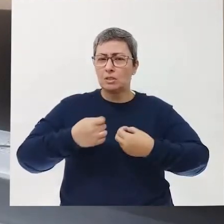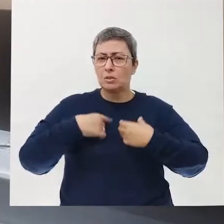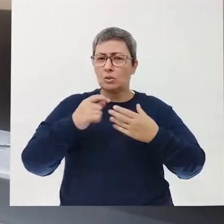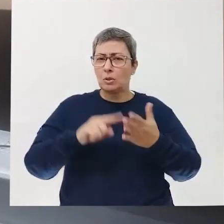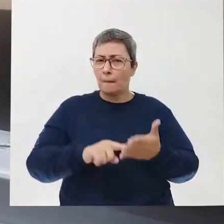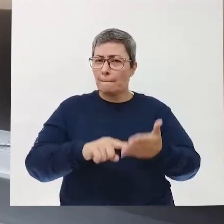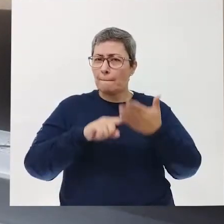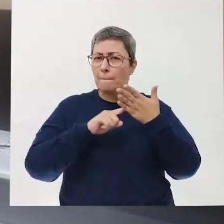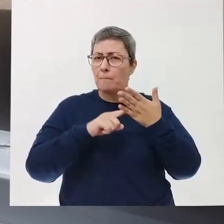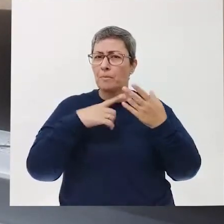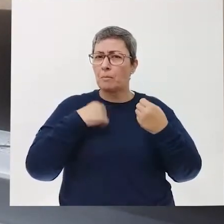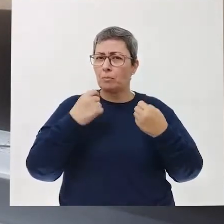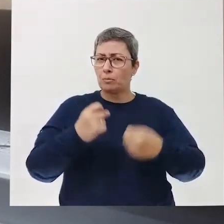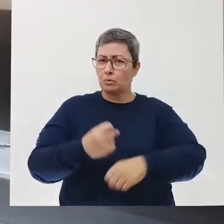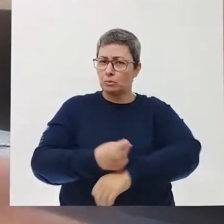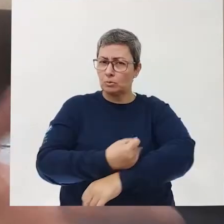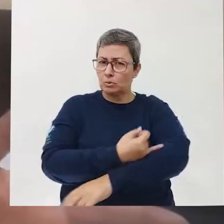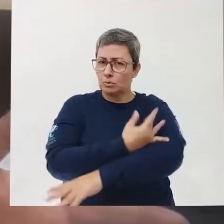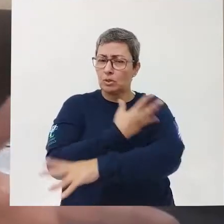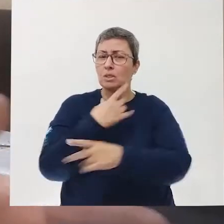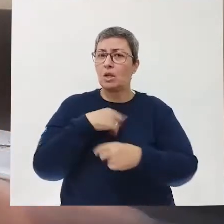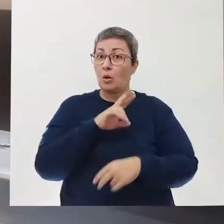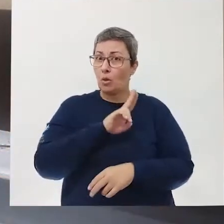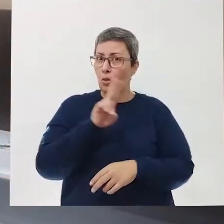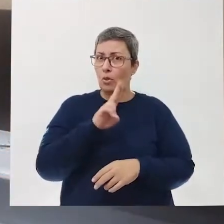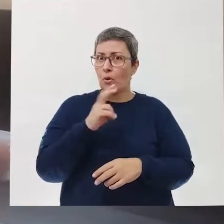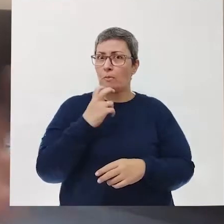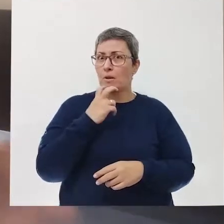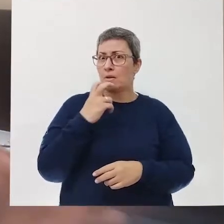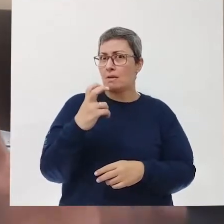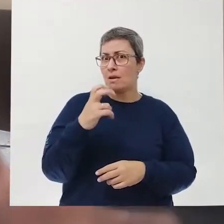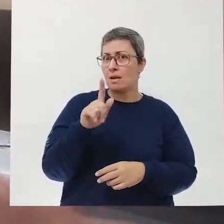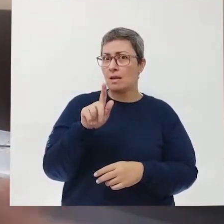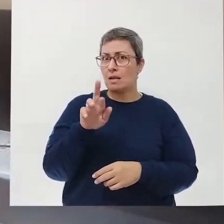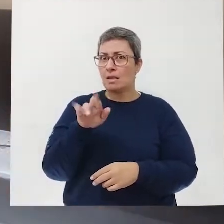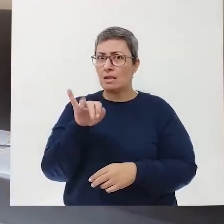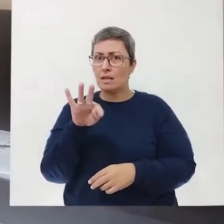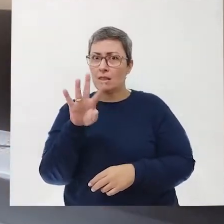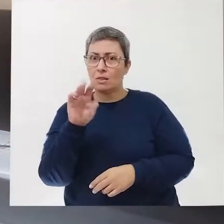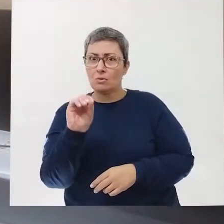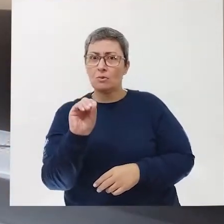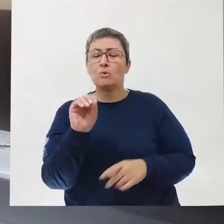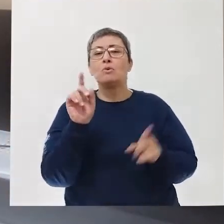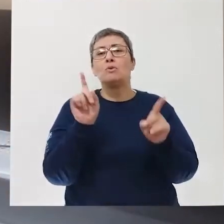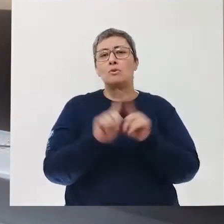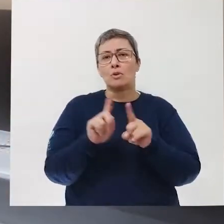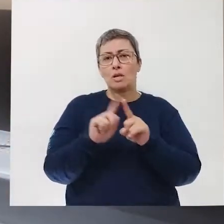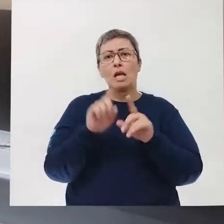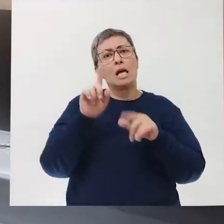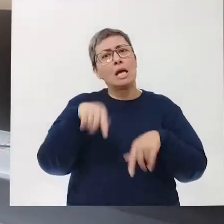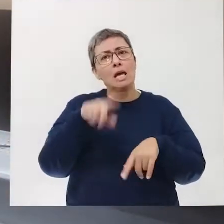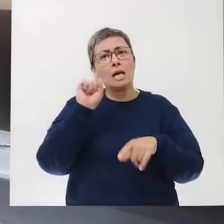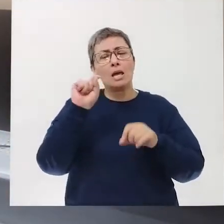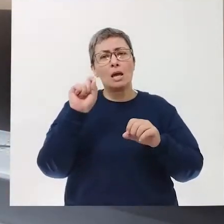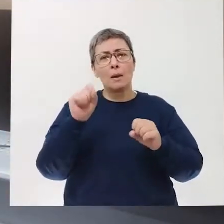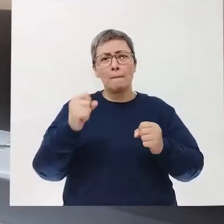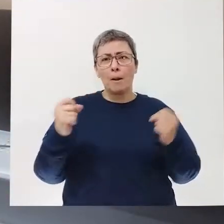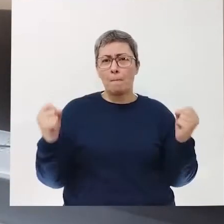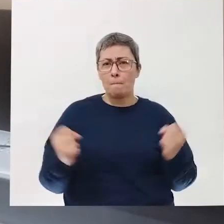traz muito da emoção, até o nome, né? O grito, né? O grito, ele é uma